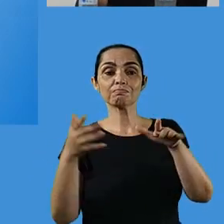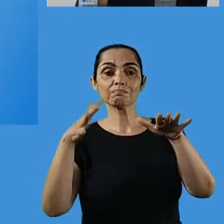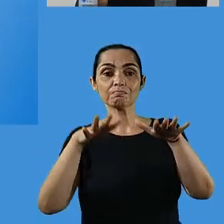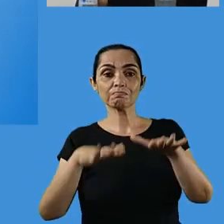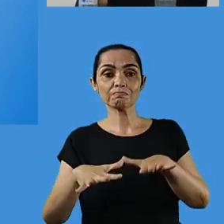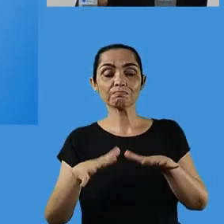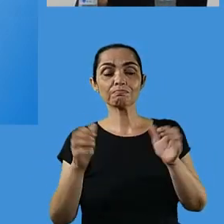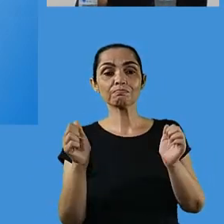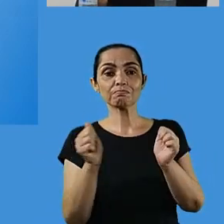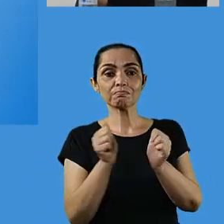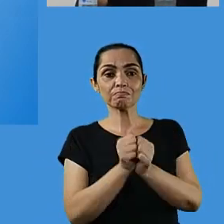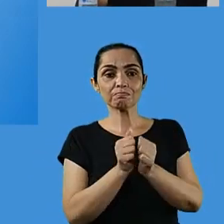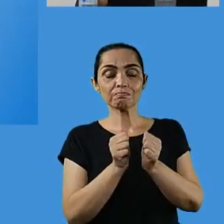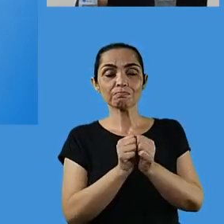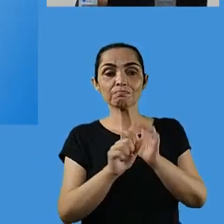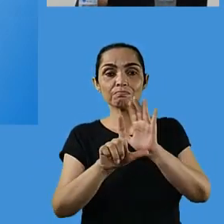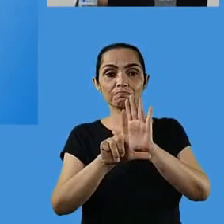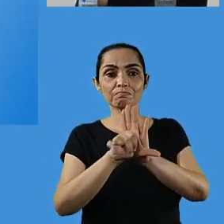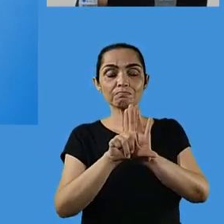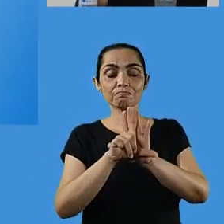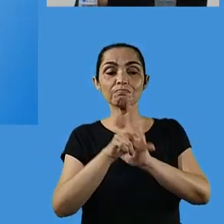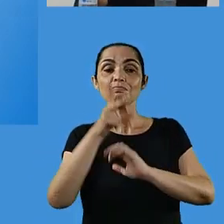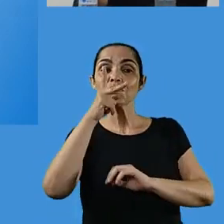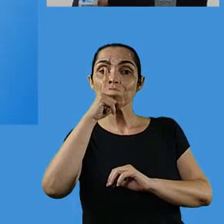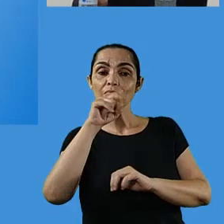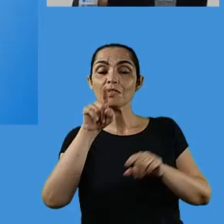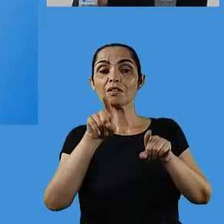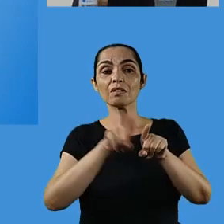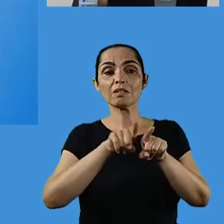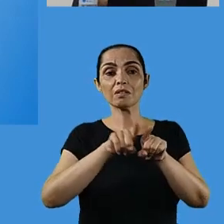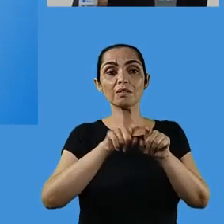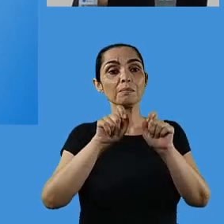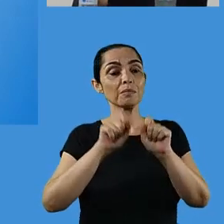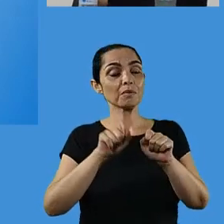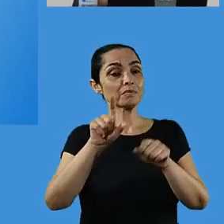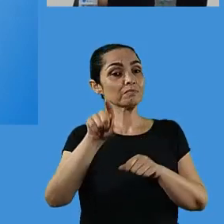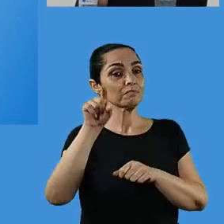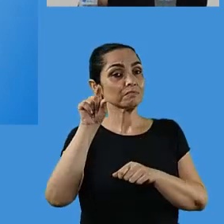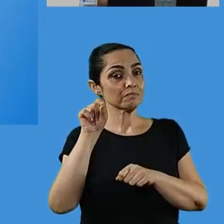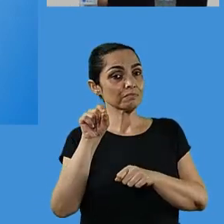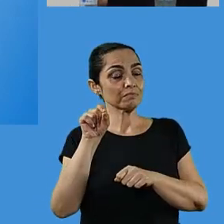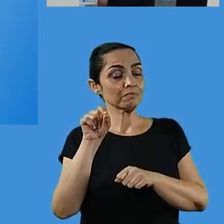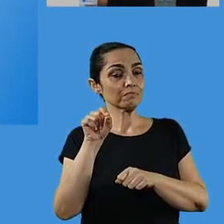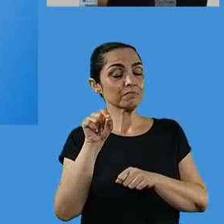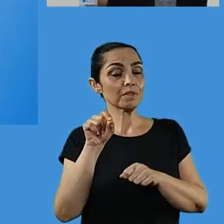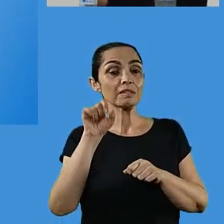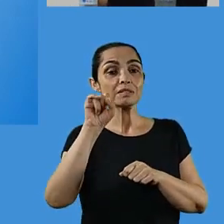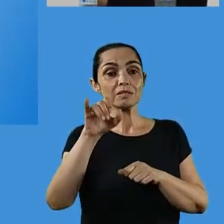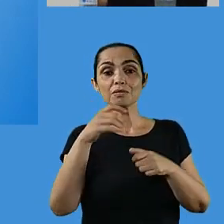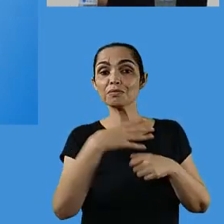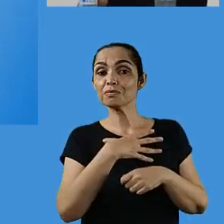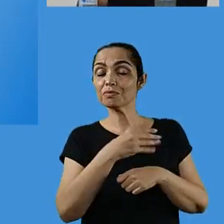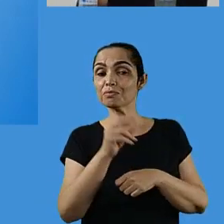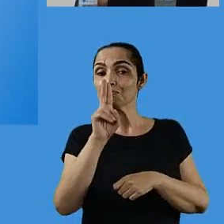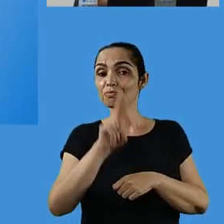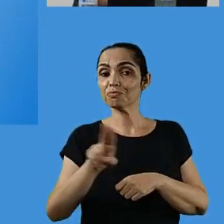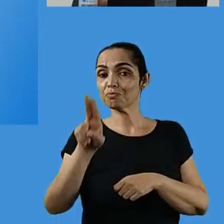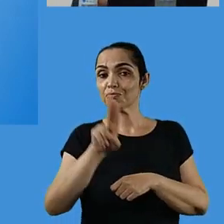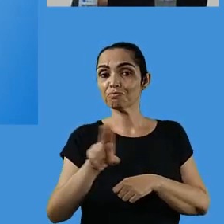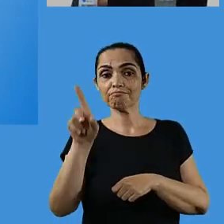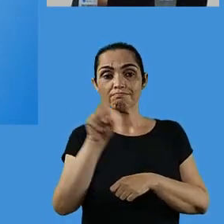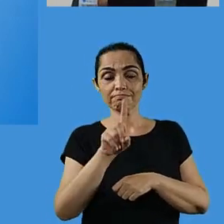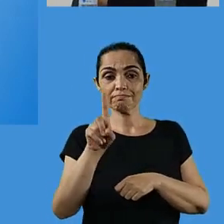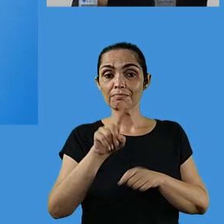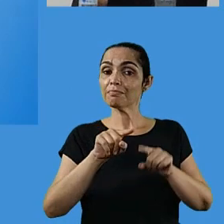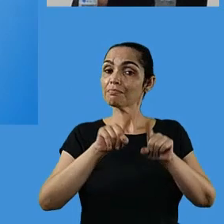pai poderá fazer a opção de que seu filho não use máscara, mas em observância à lei,